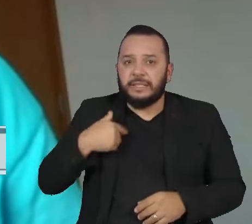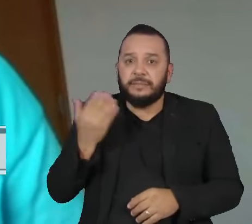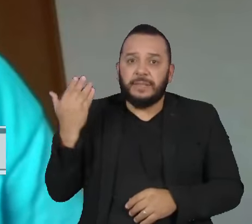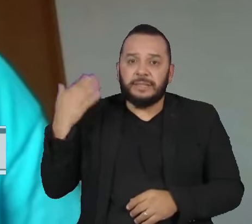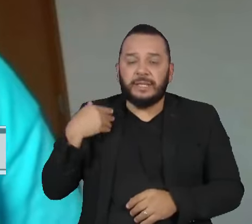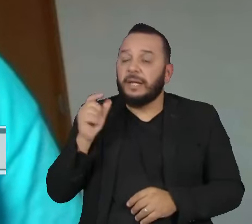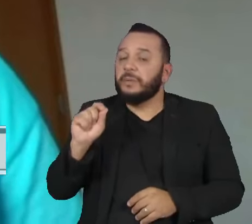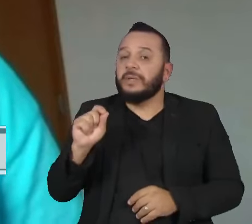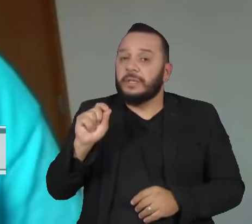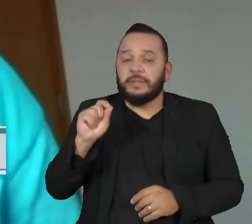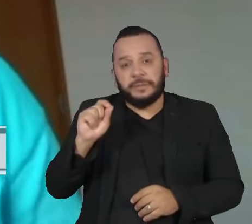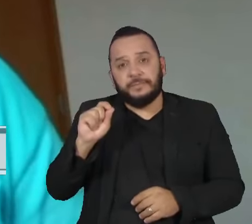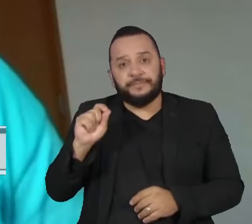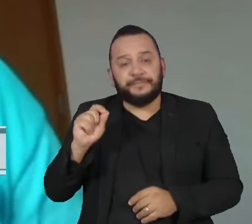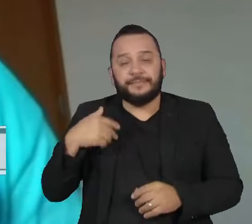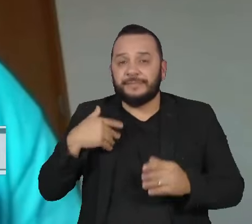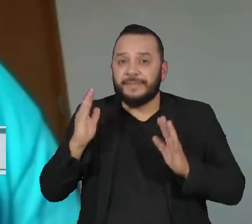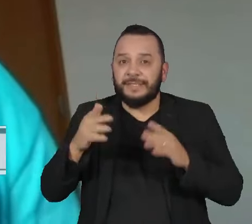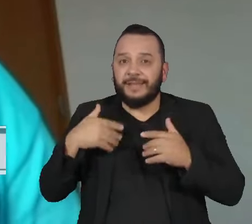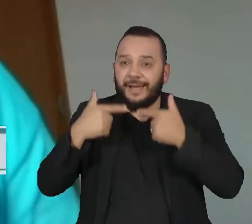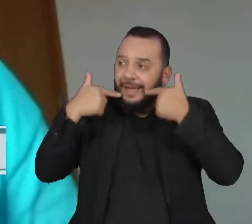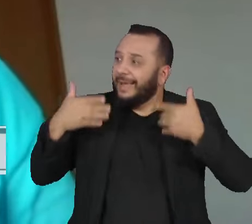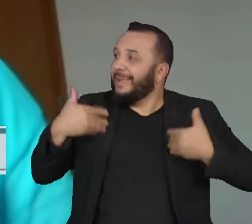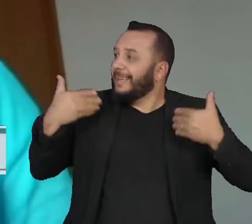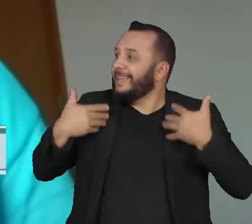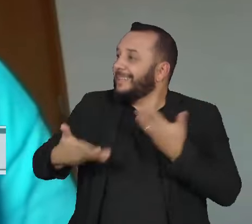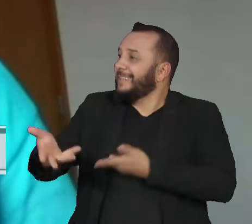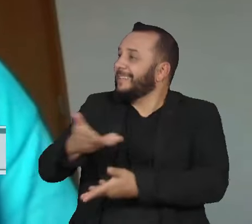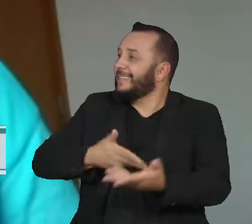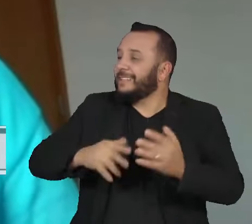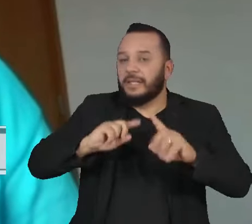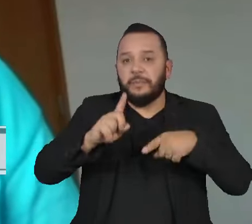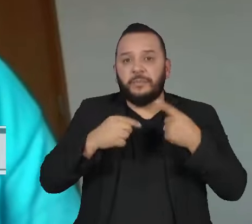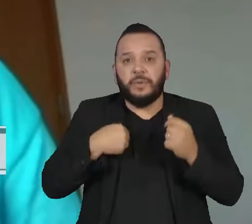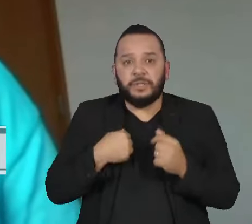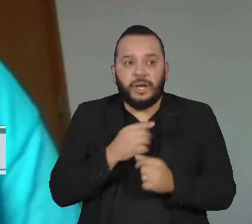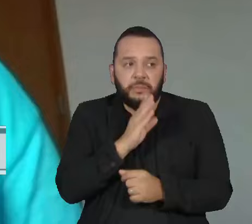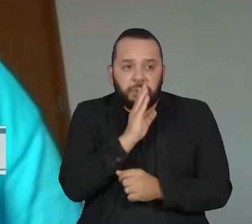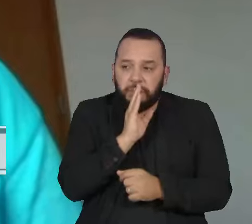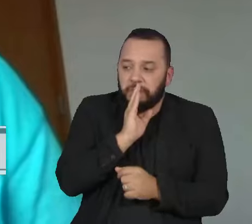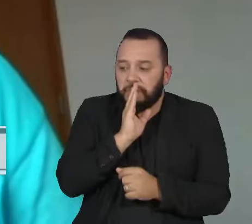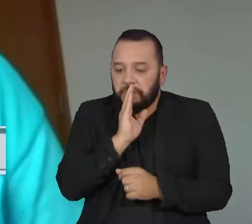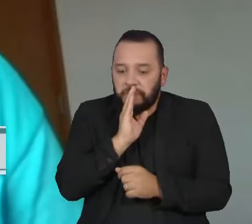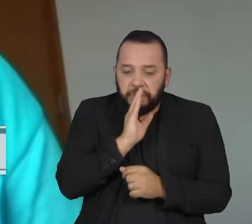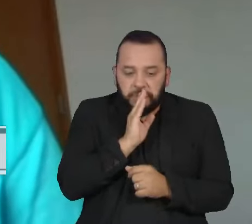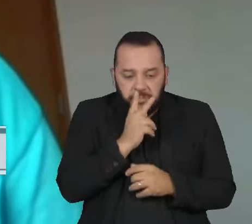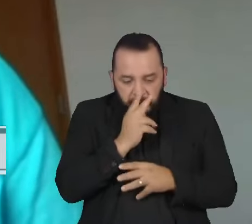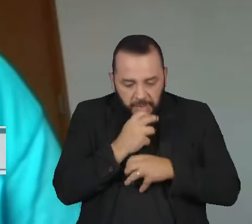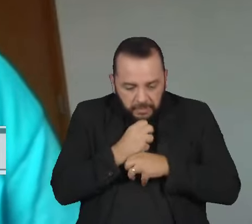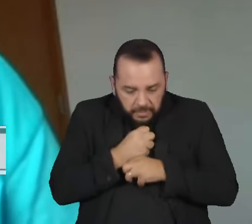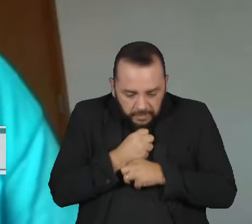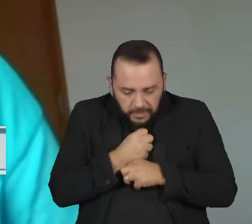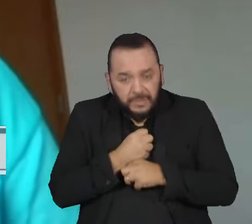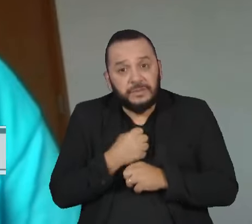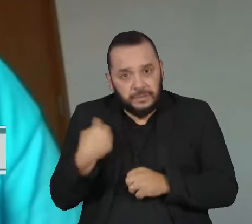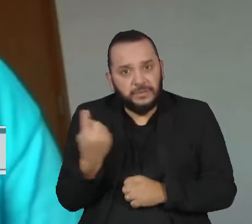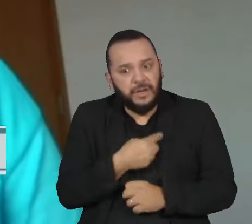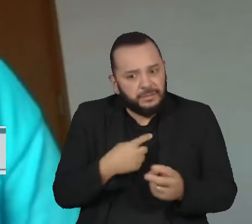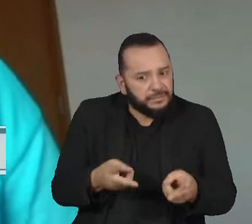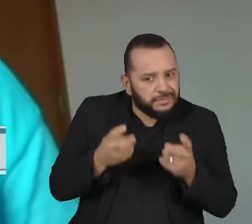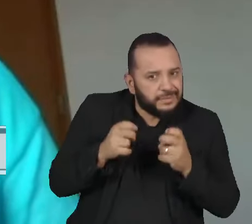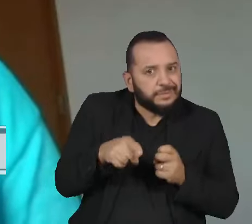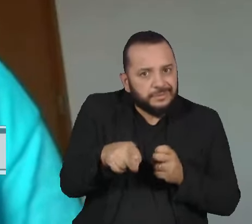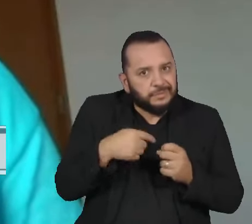uma criança ali super com os amigos, sociável, de repente fica ali mais introspectiva. A gente tem que estar muito